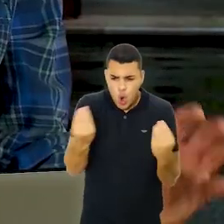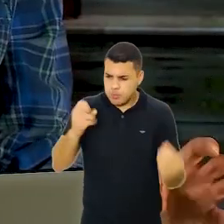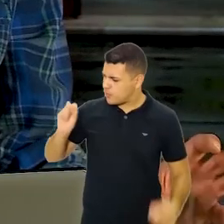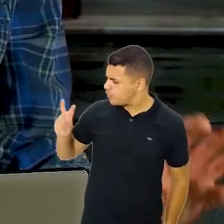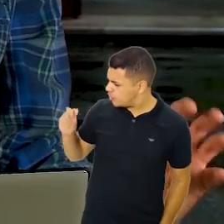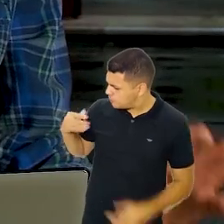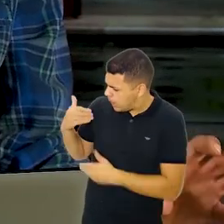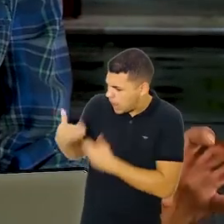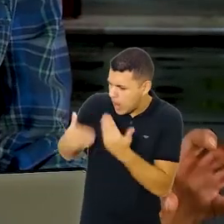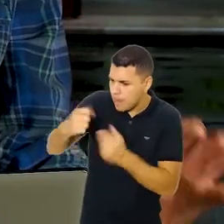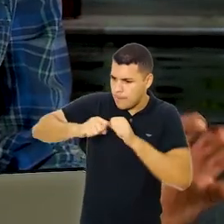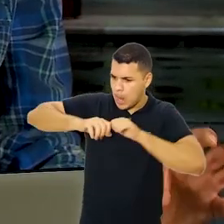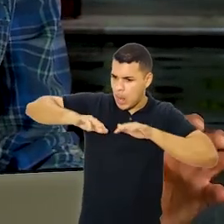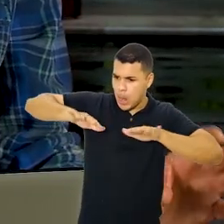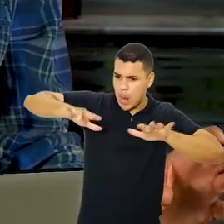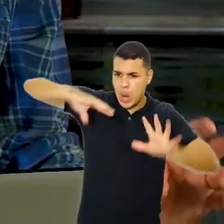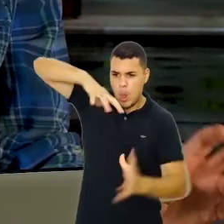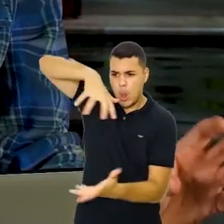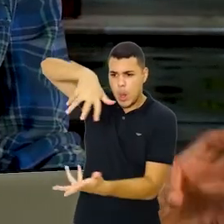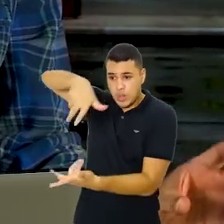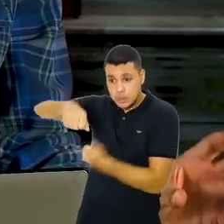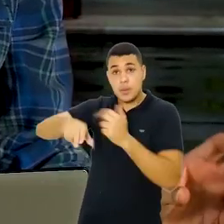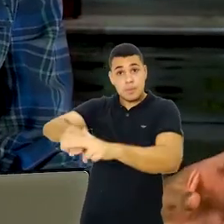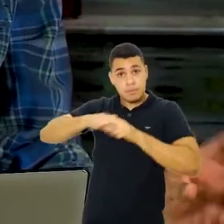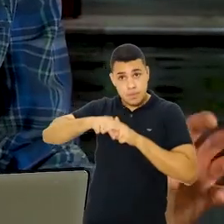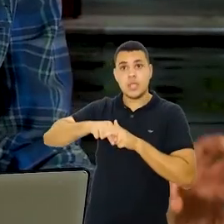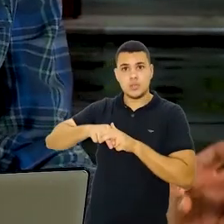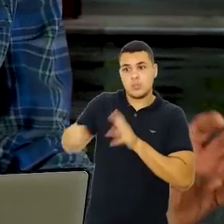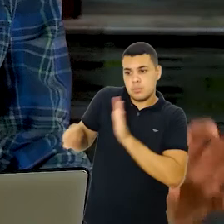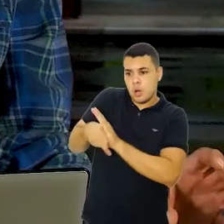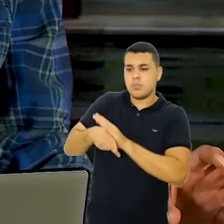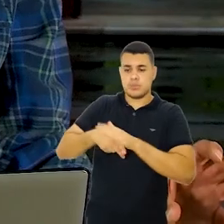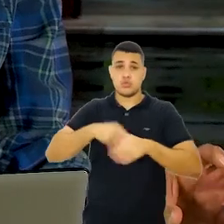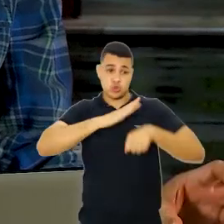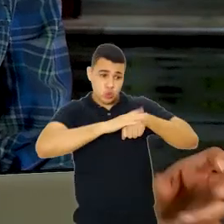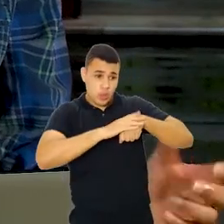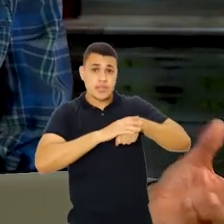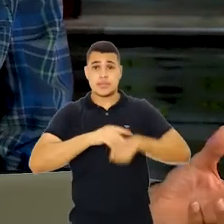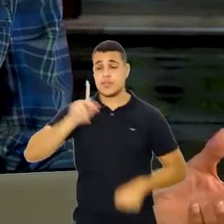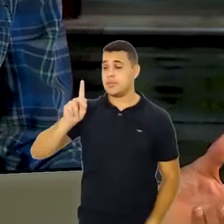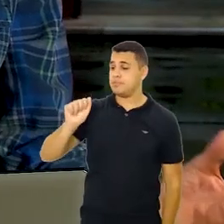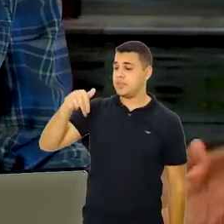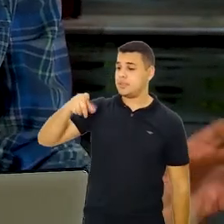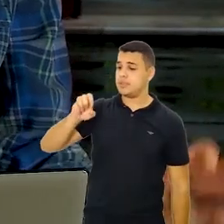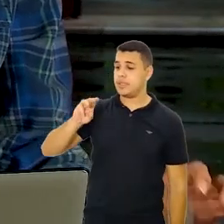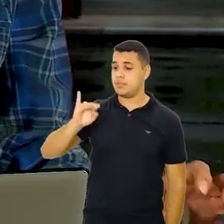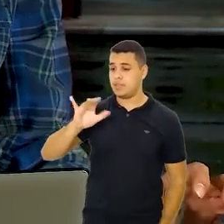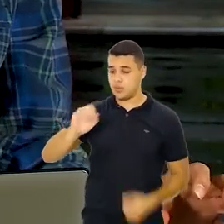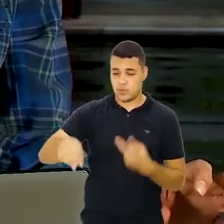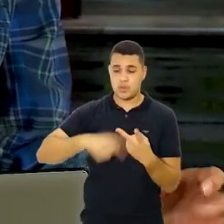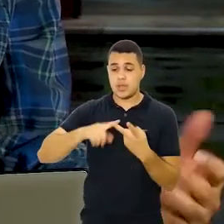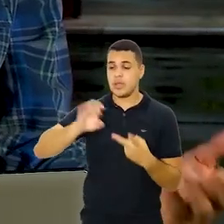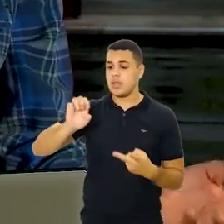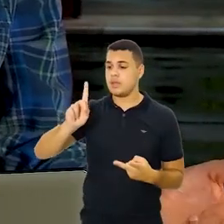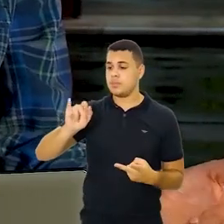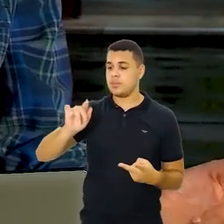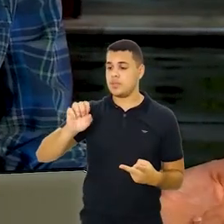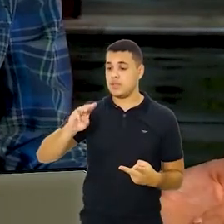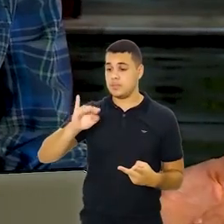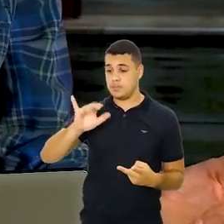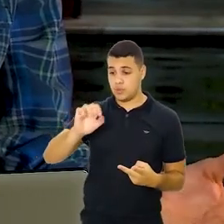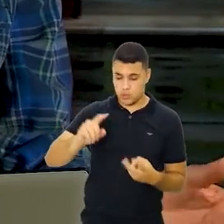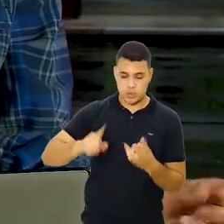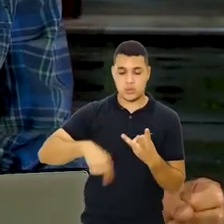várias ideias de como está o comportamento de um determinado processo pandêmico ou epidêmico ou